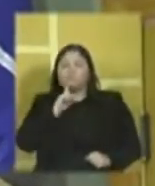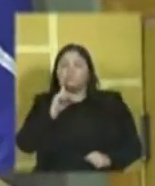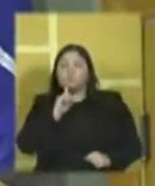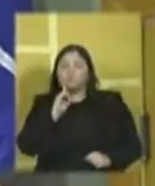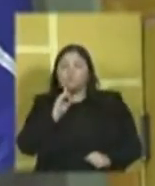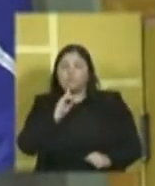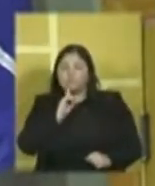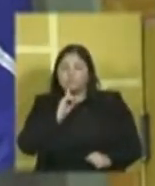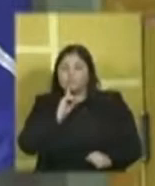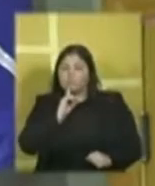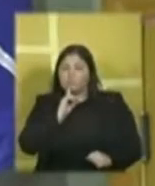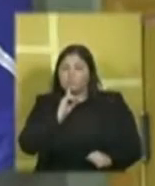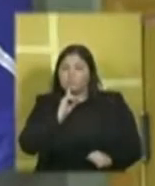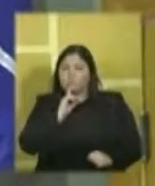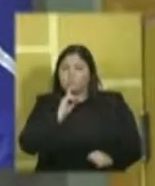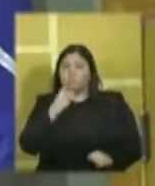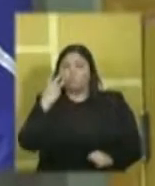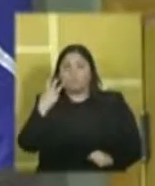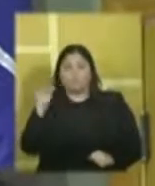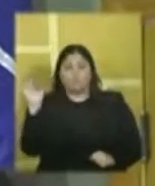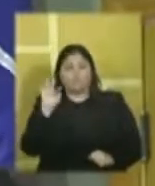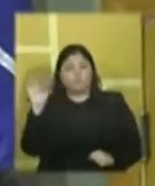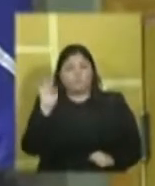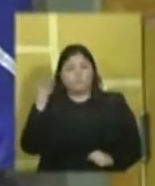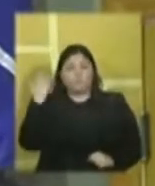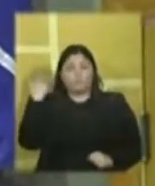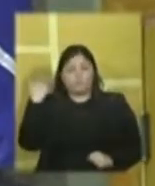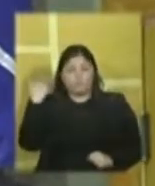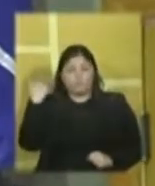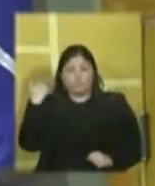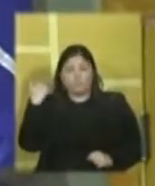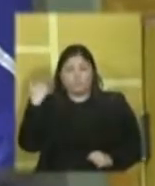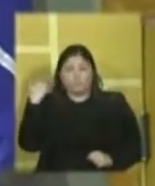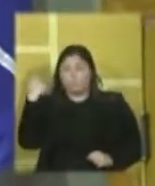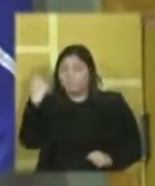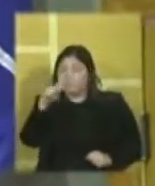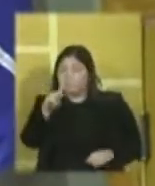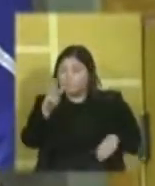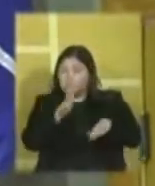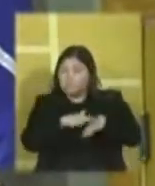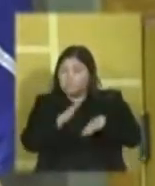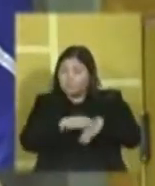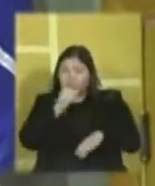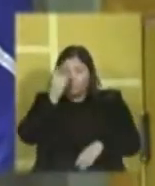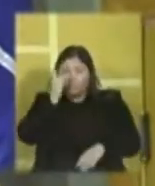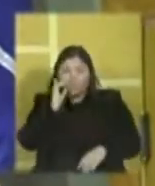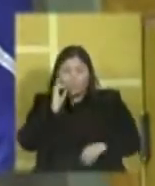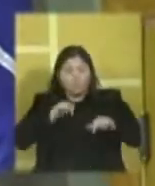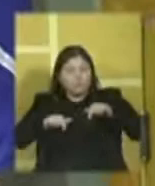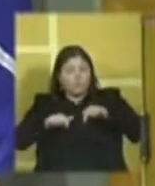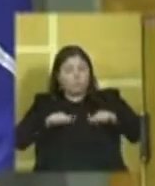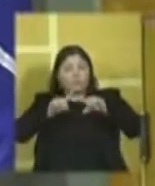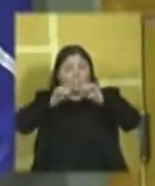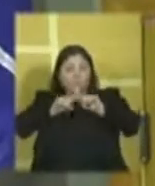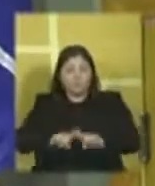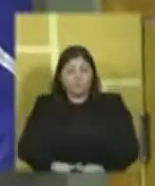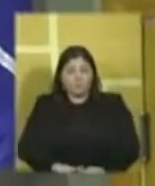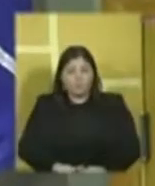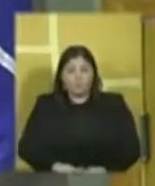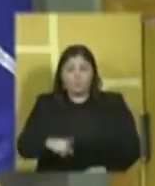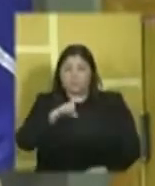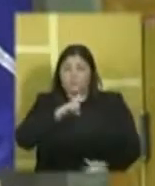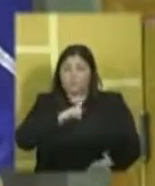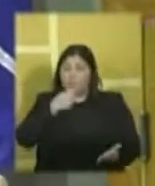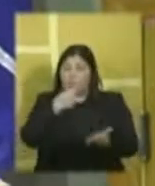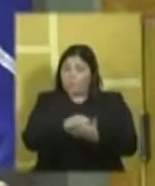dia 3 de fevereiro. Vossa Excelência, como servidor da Caixa, tem o